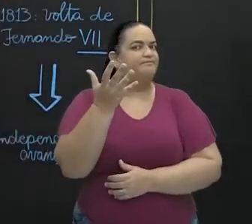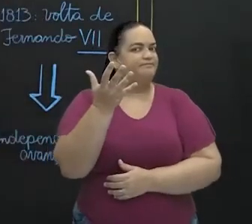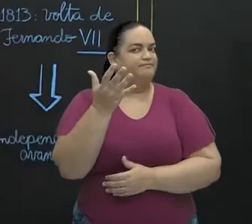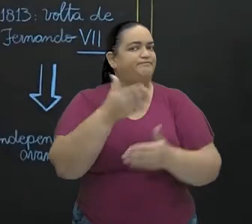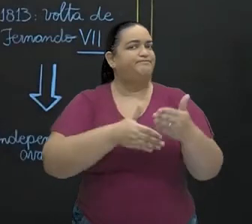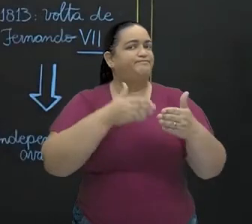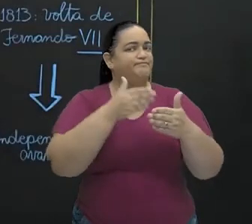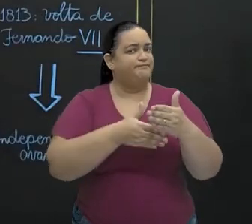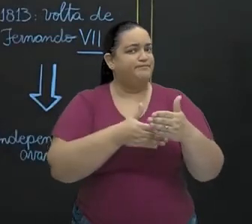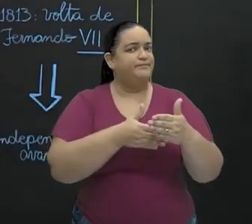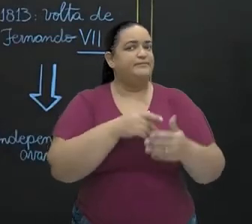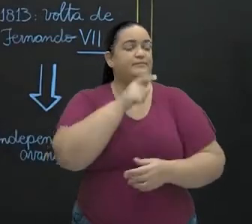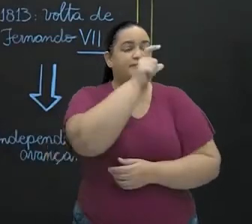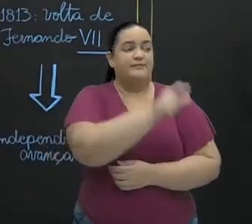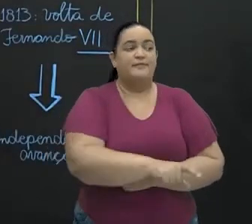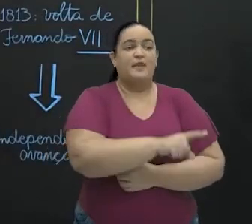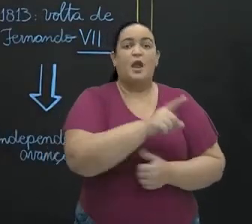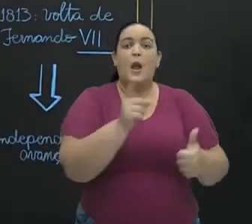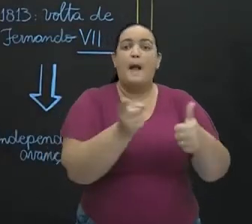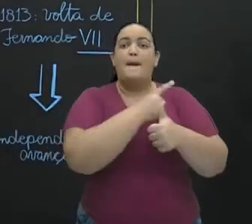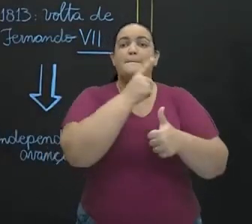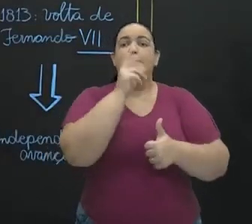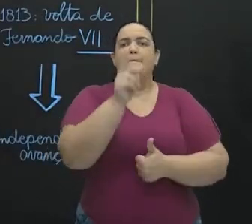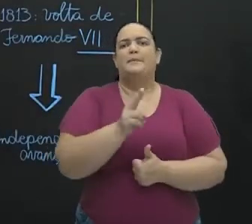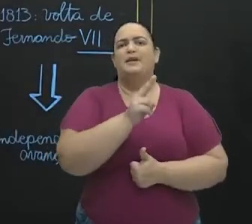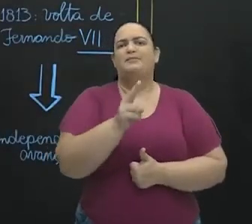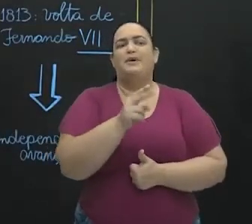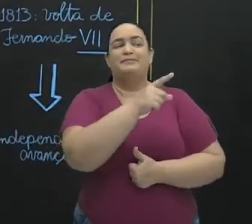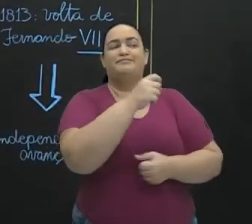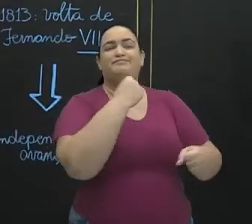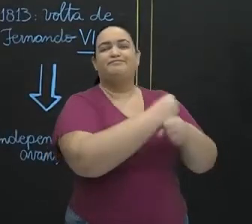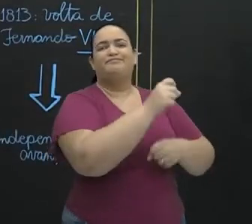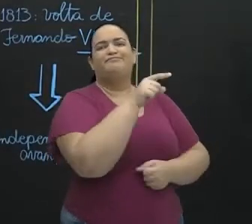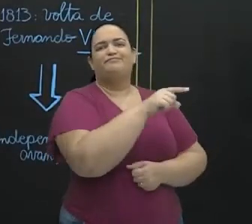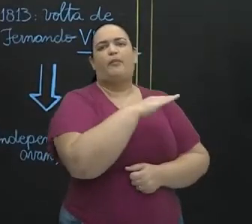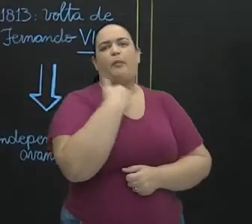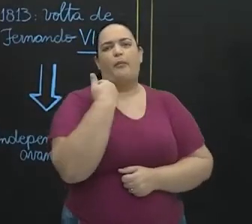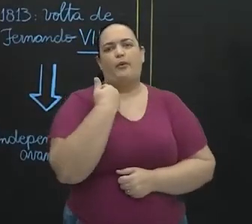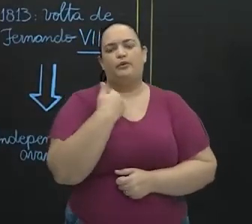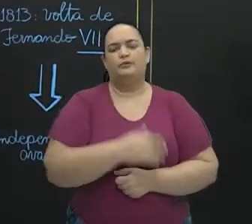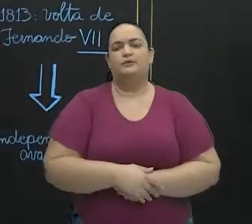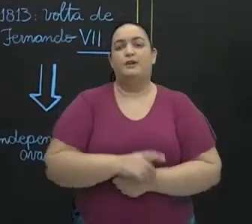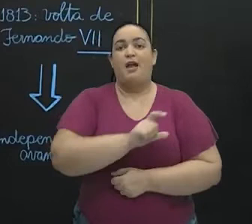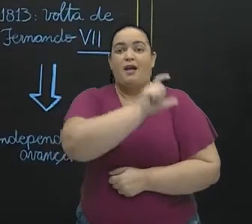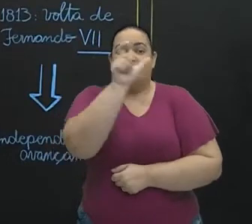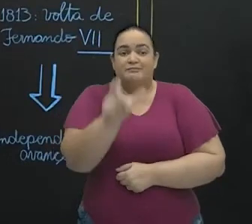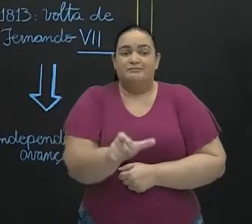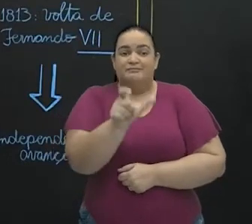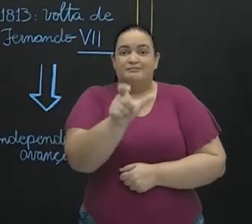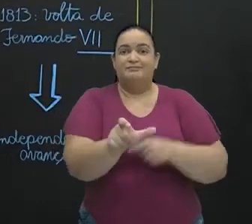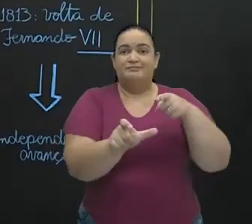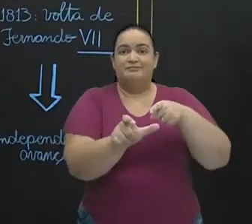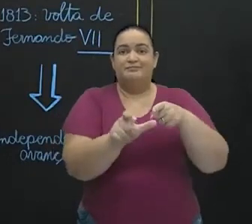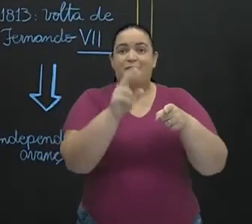Hidalgo, que foi o primeiro padre, terminou morto. Depois, um outro padre católico, Morelos, tentou